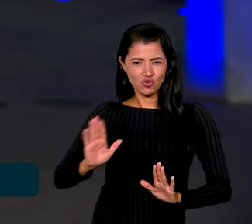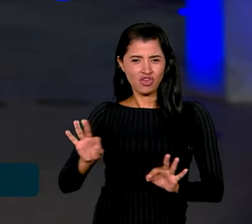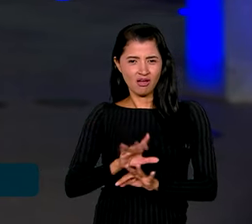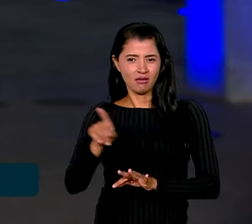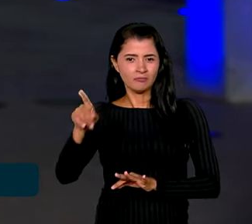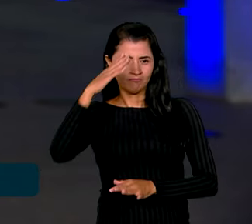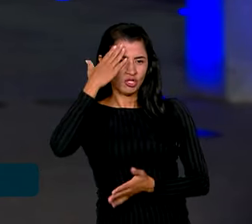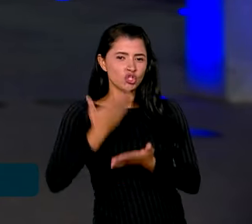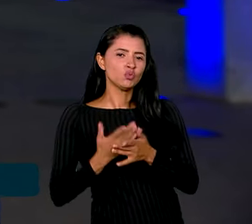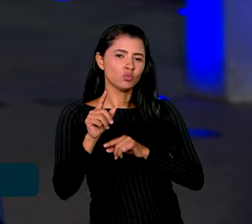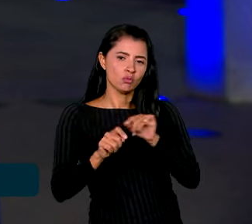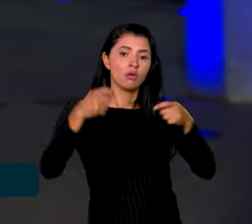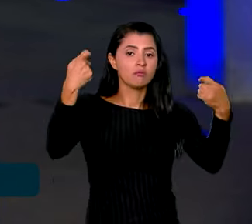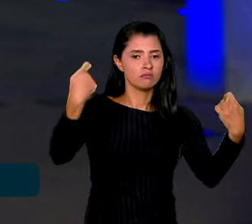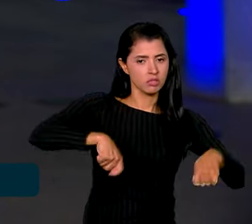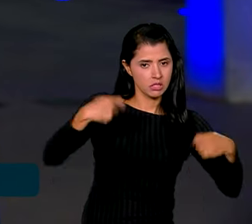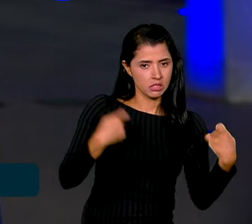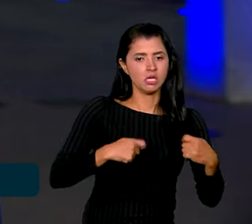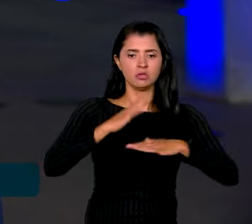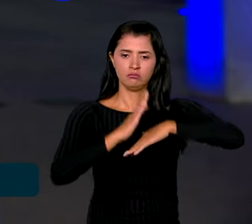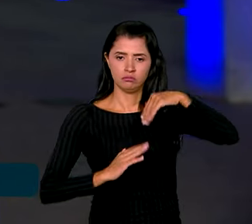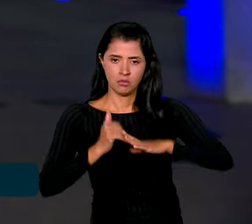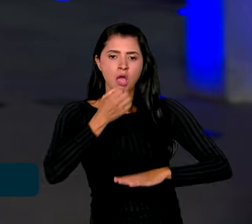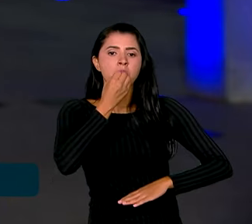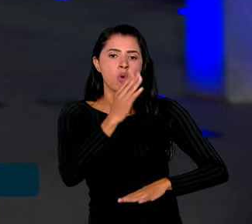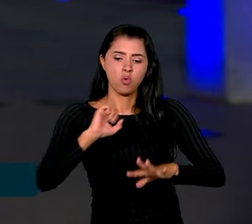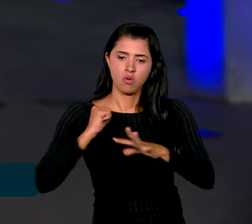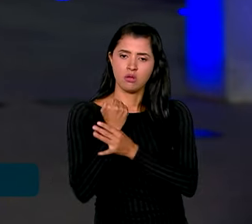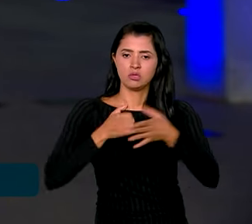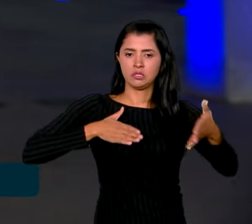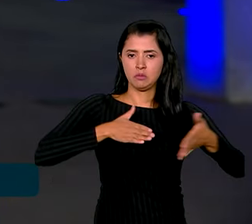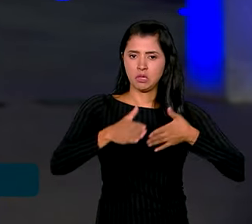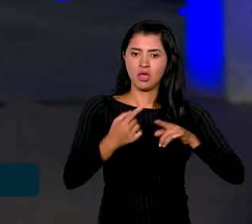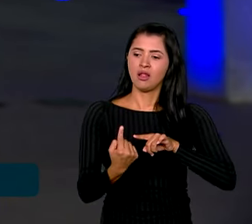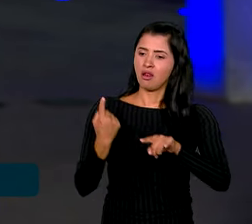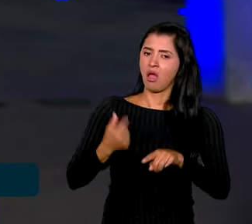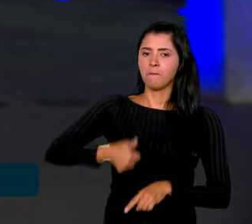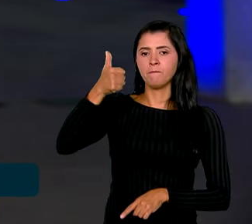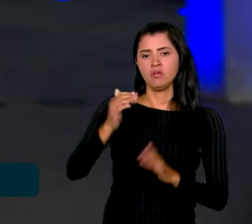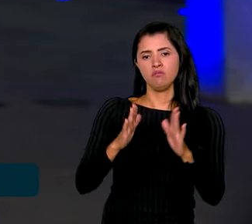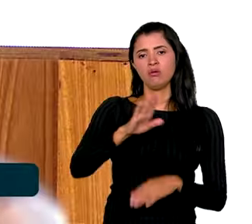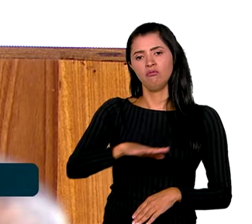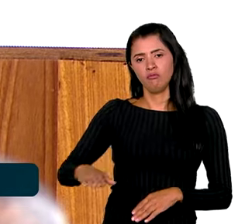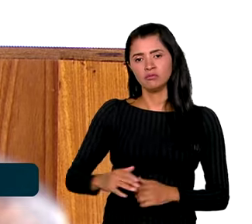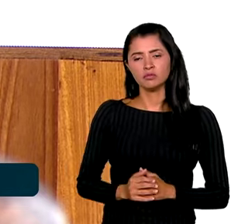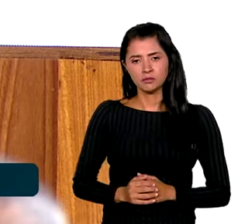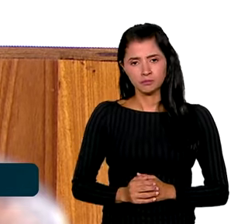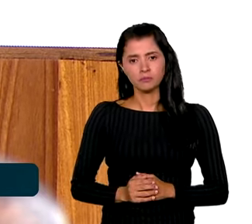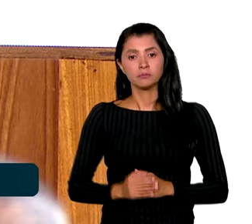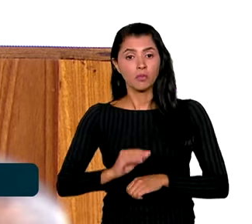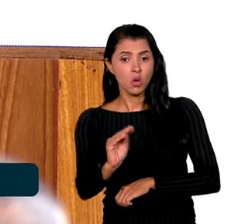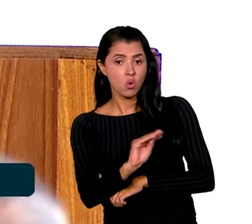acredita que é preciso boas práticas que garantam a acessibilidade desde a primeira infância. O cuidado